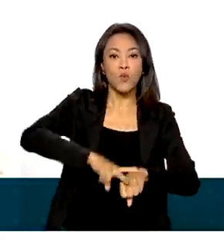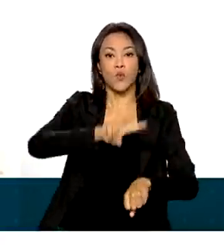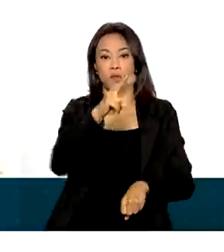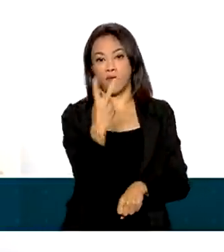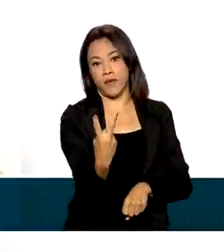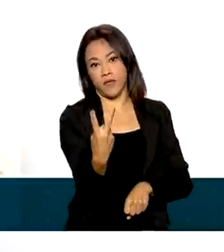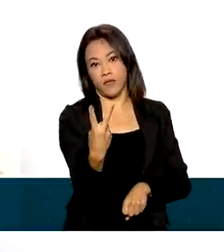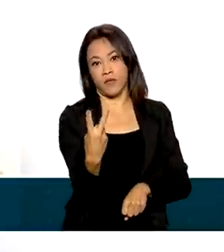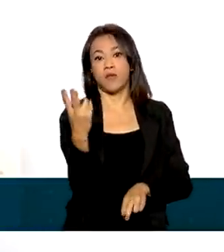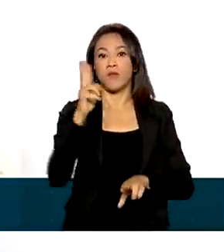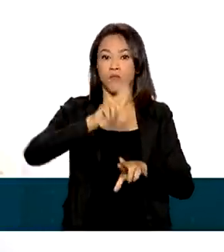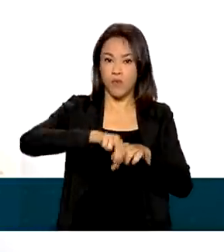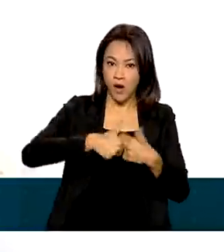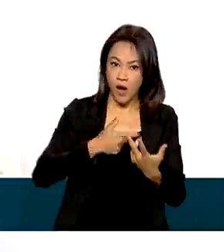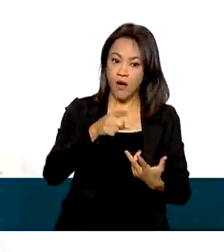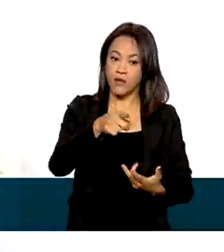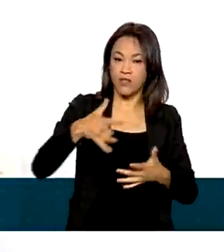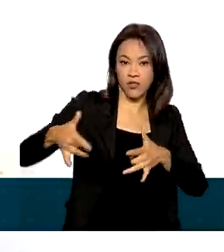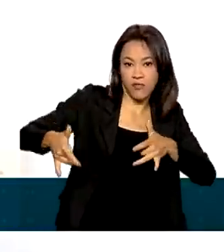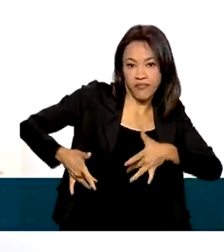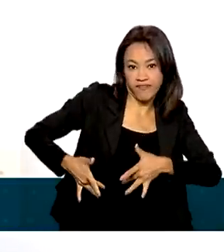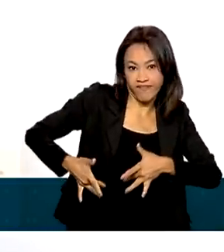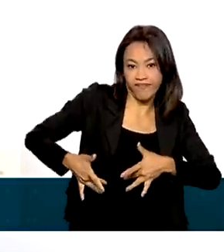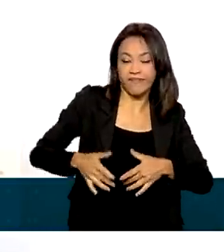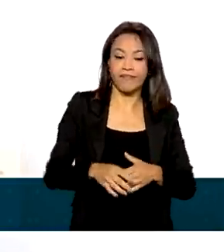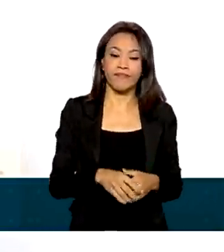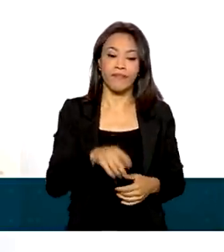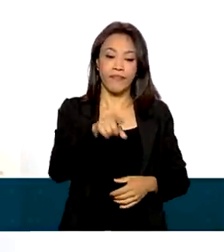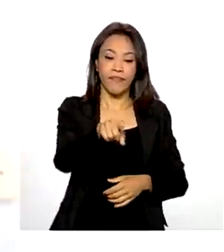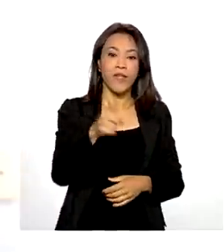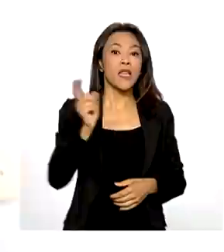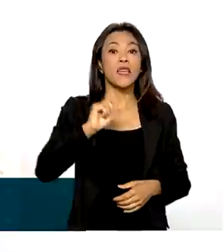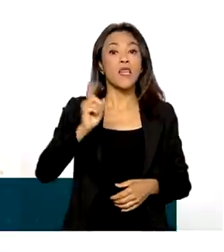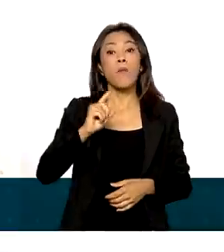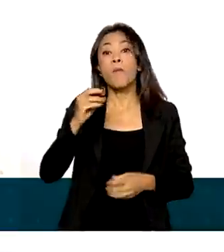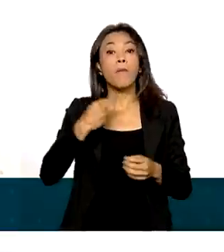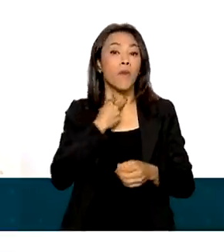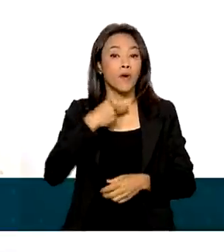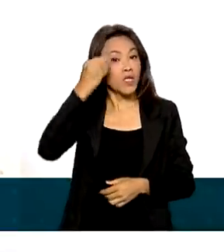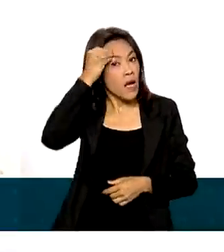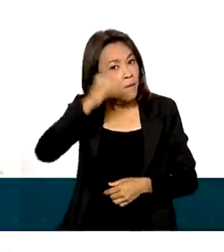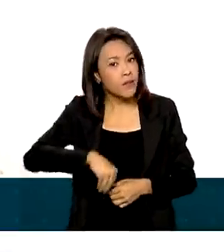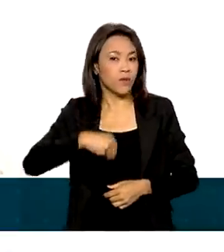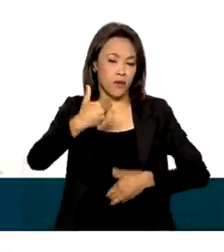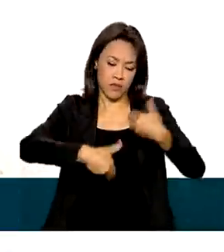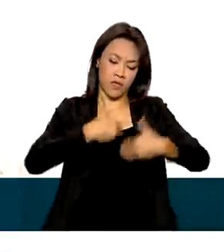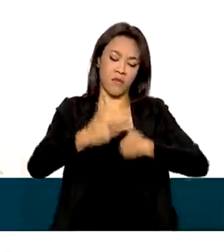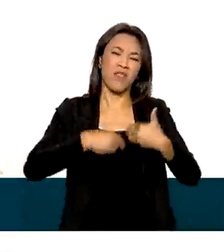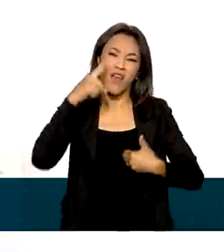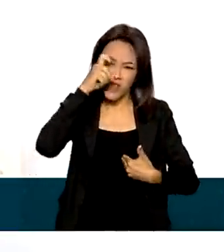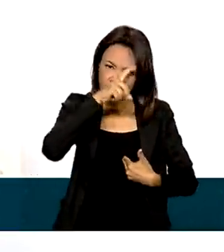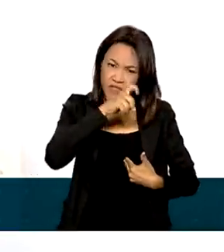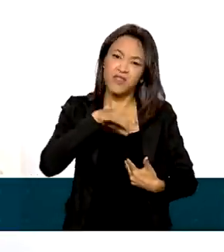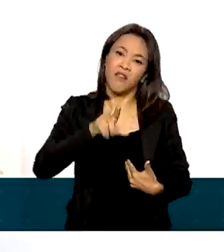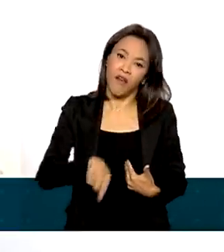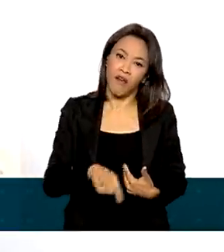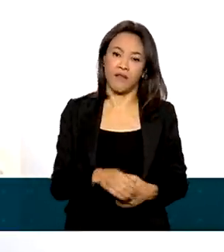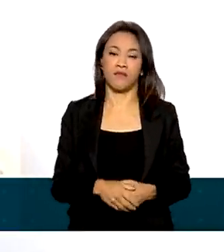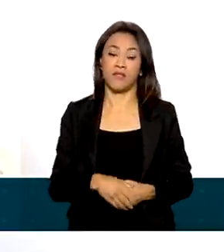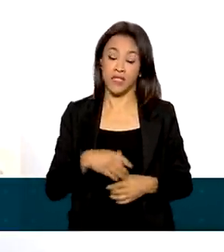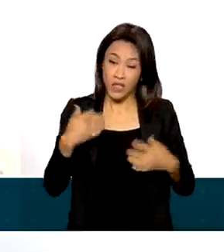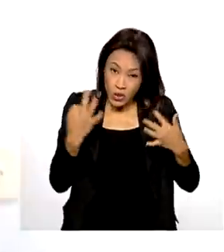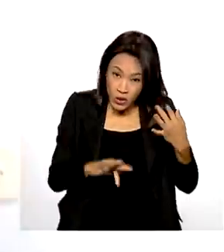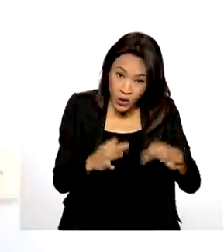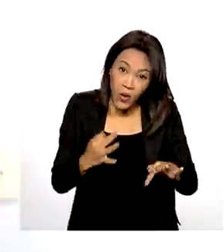por conta de uma recidiva. Você não deve abandonar o tratamento. É difícil, é complicado, é